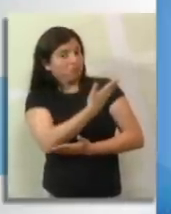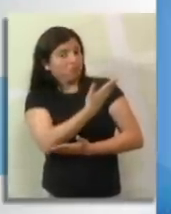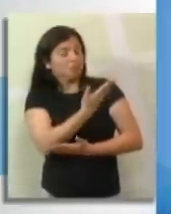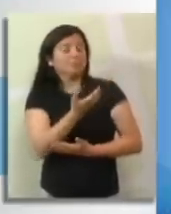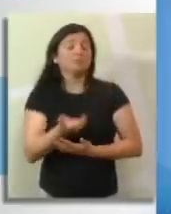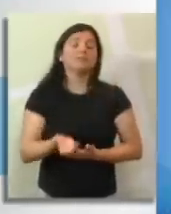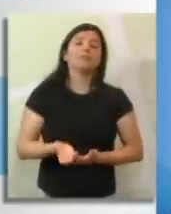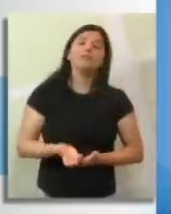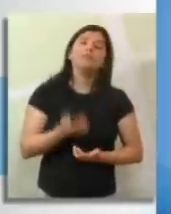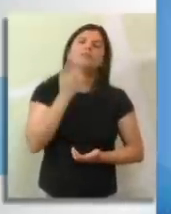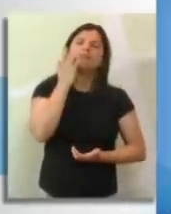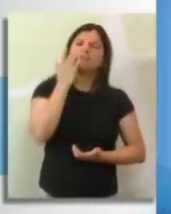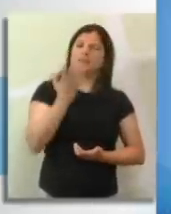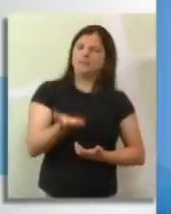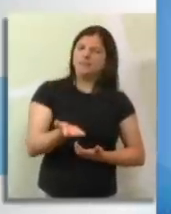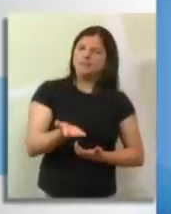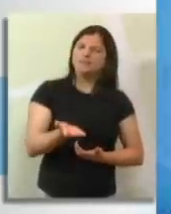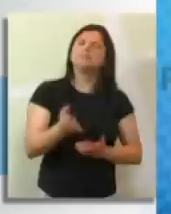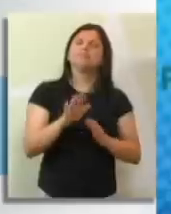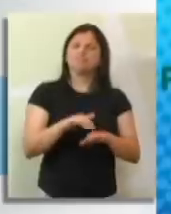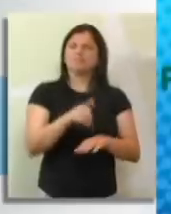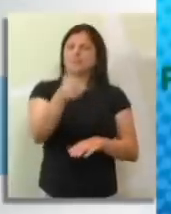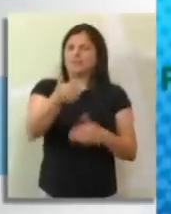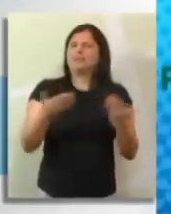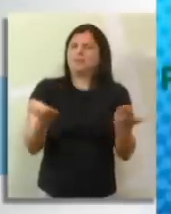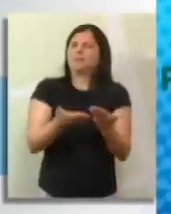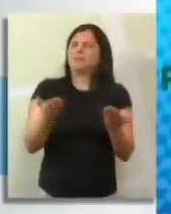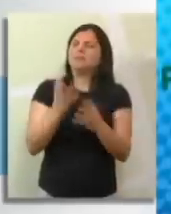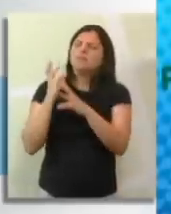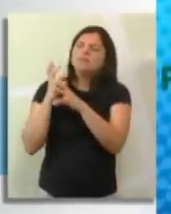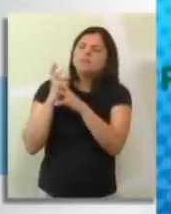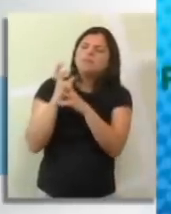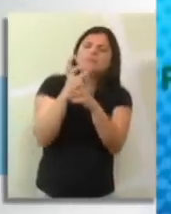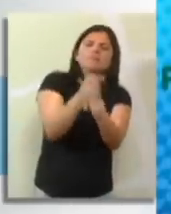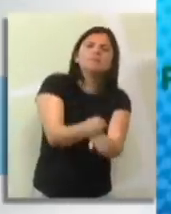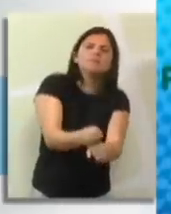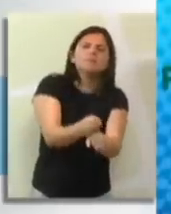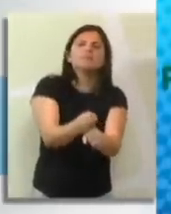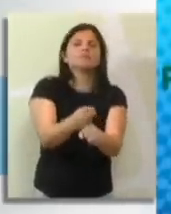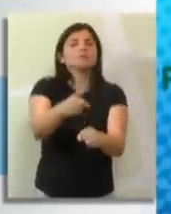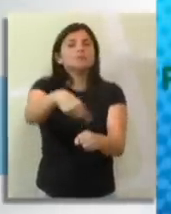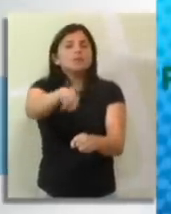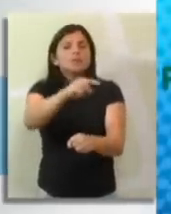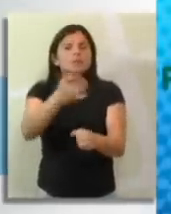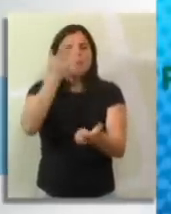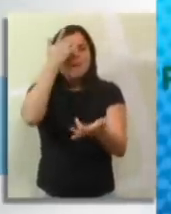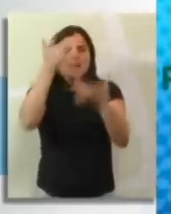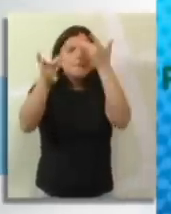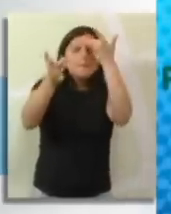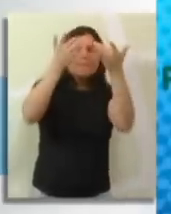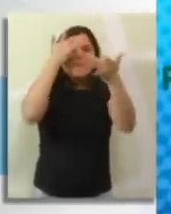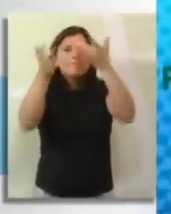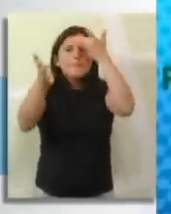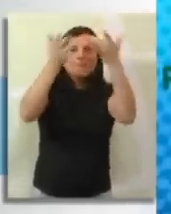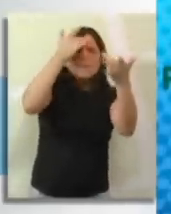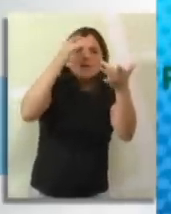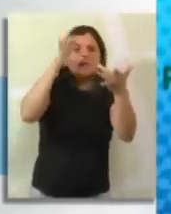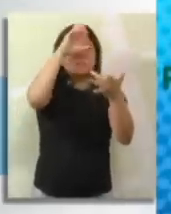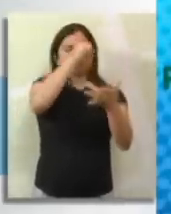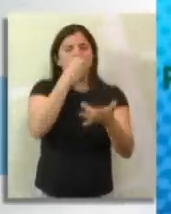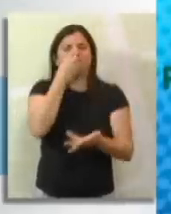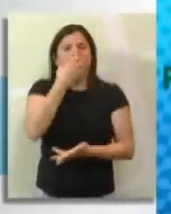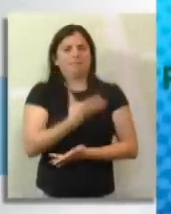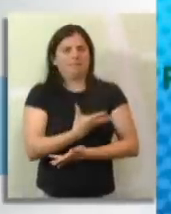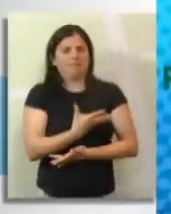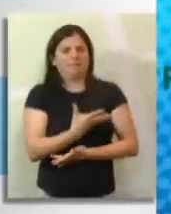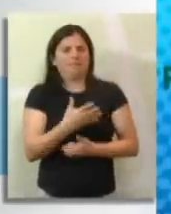7,7. Fácil, né? Por isso eu acho melhor a gente revisar tudo o que a gente viu hoje, para você fixar melhor todo